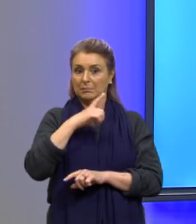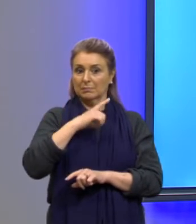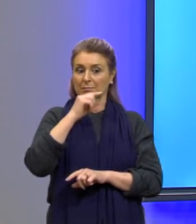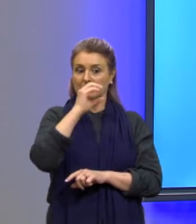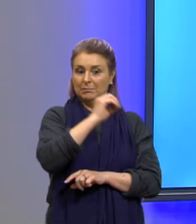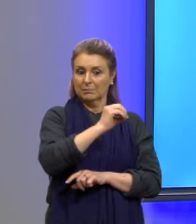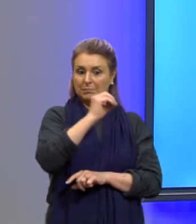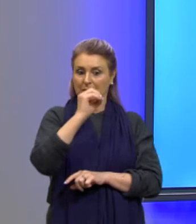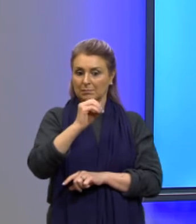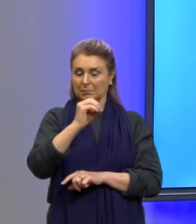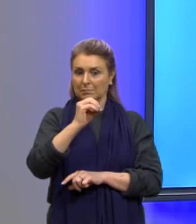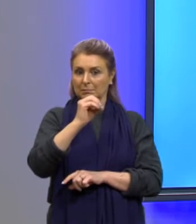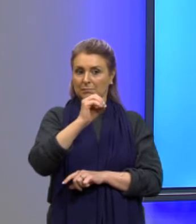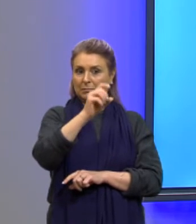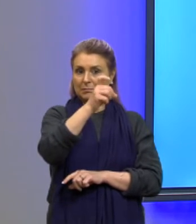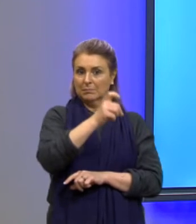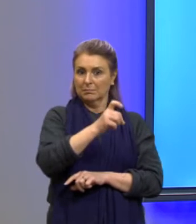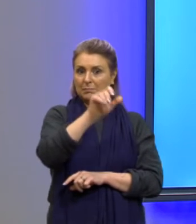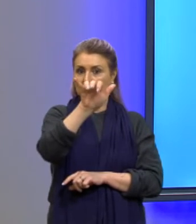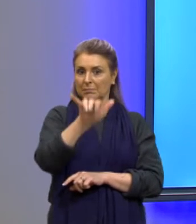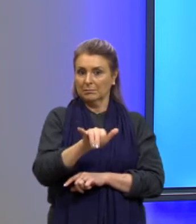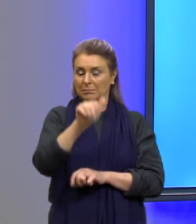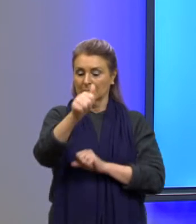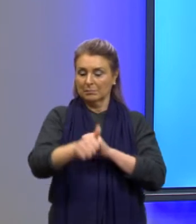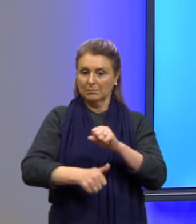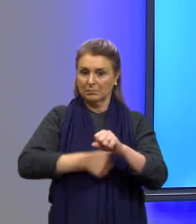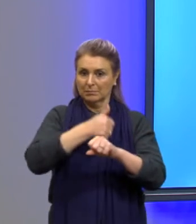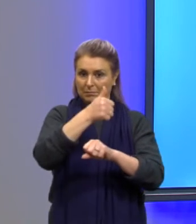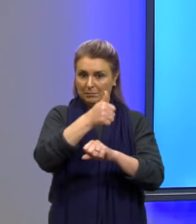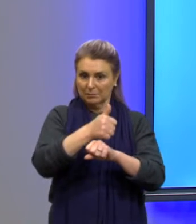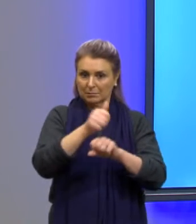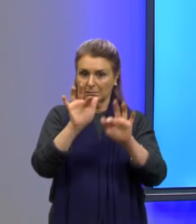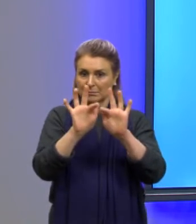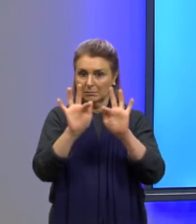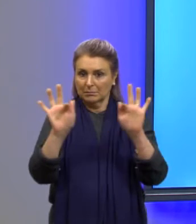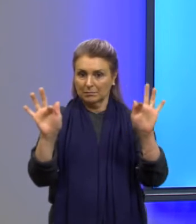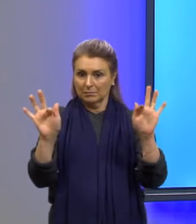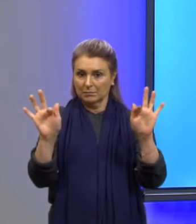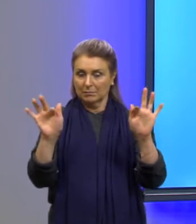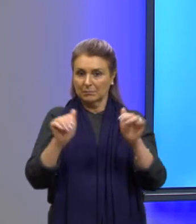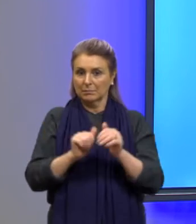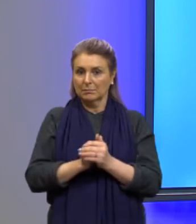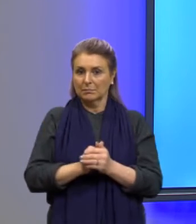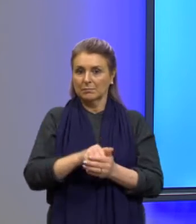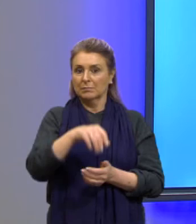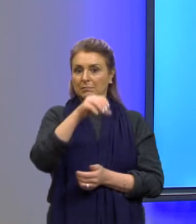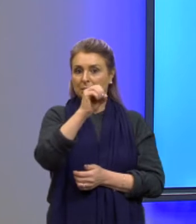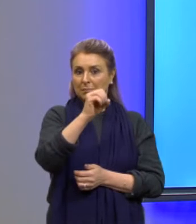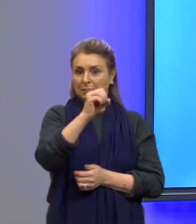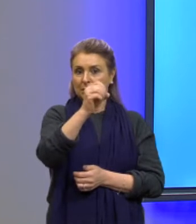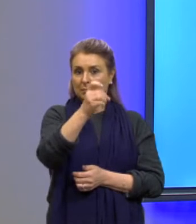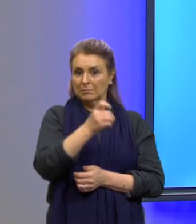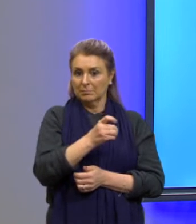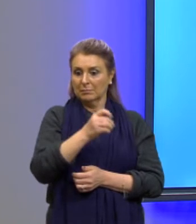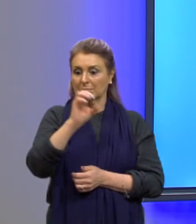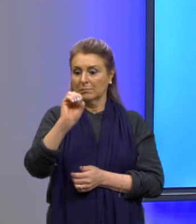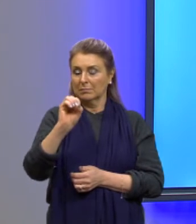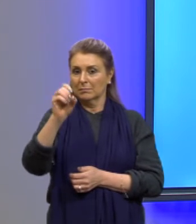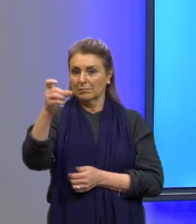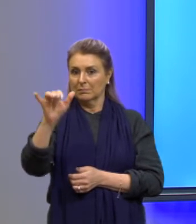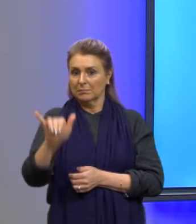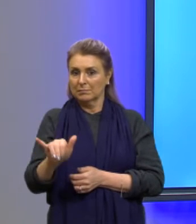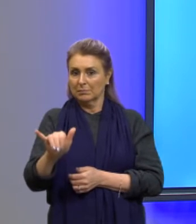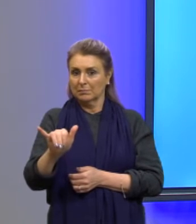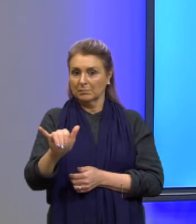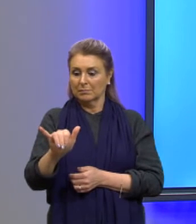0 para X e 0 para Y eu substituo na minha função sendo 0 para X e 0 para Y e